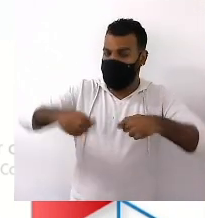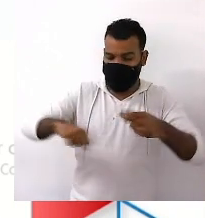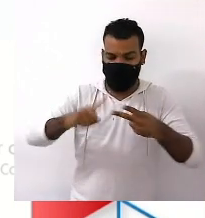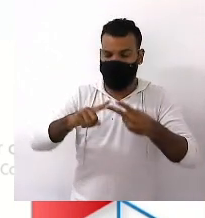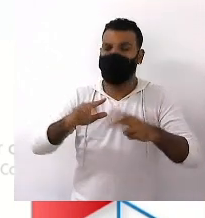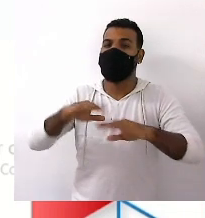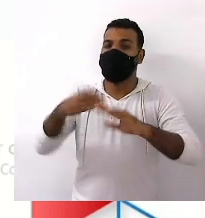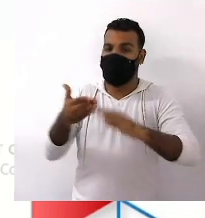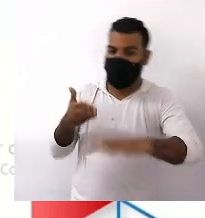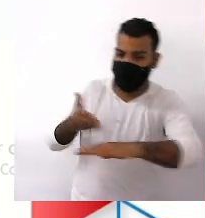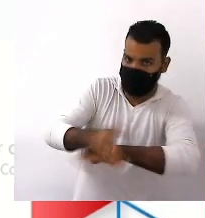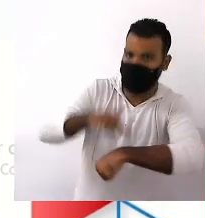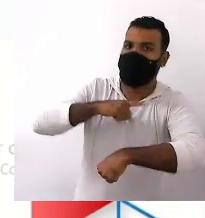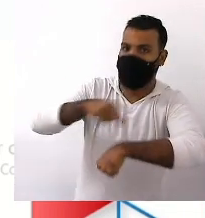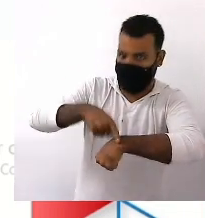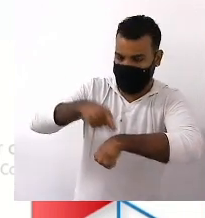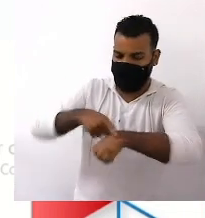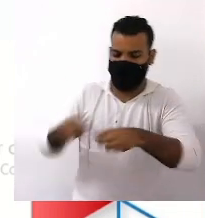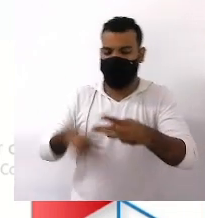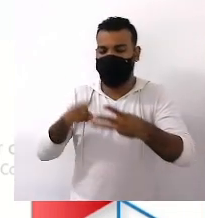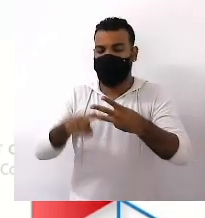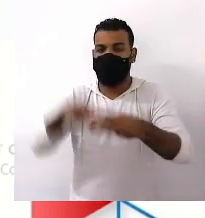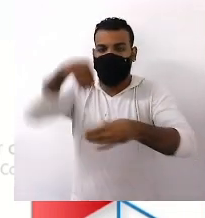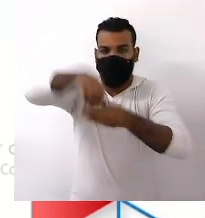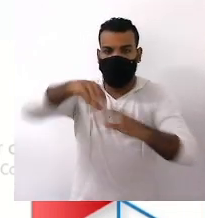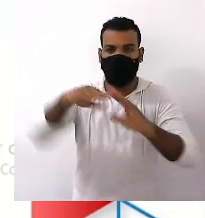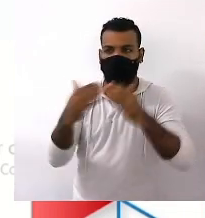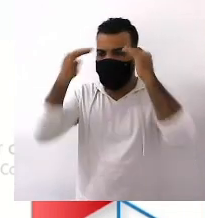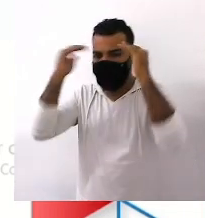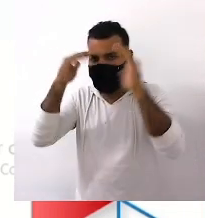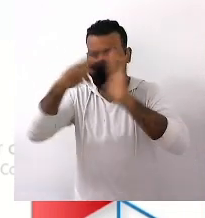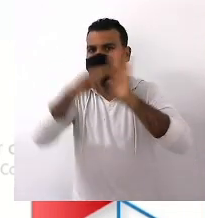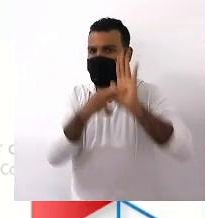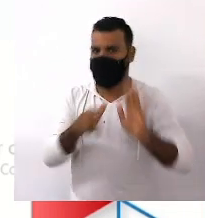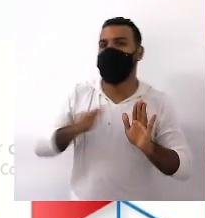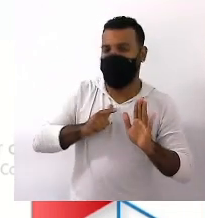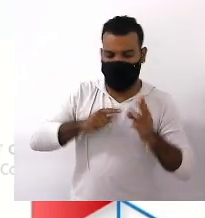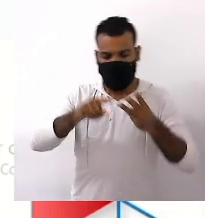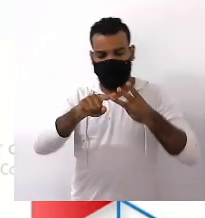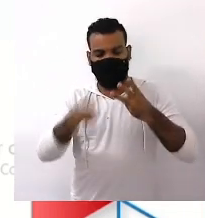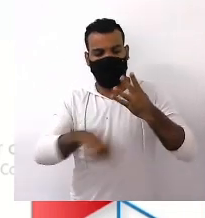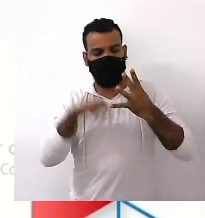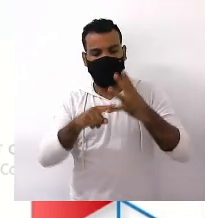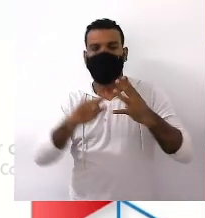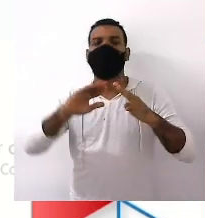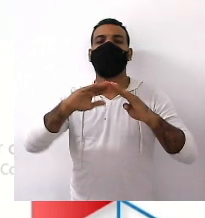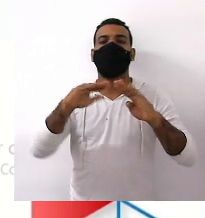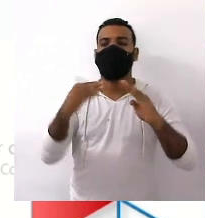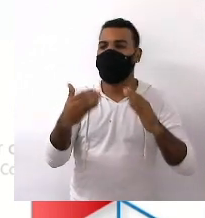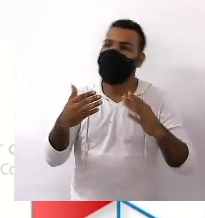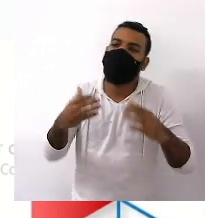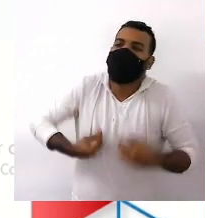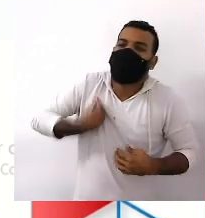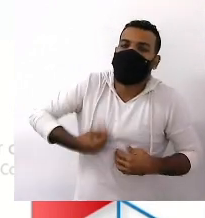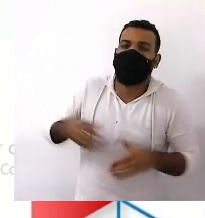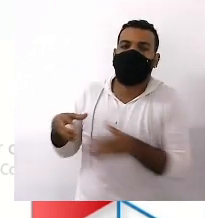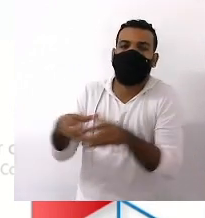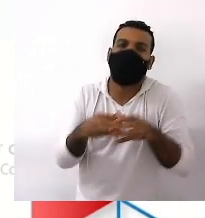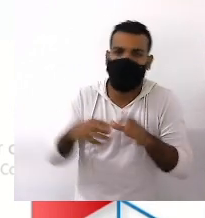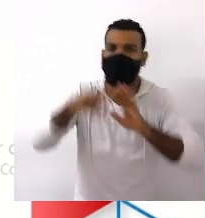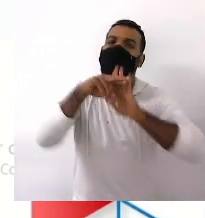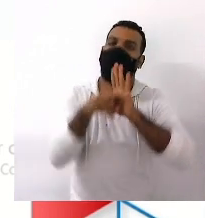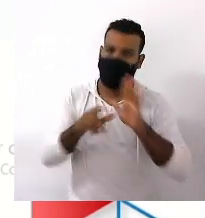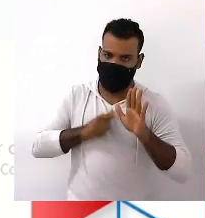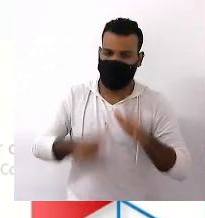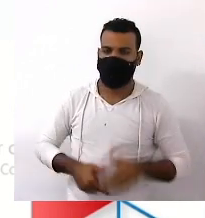na escola Você tem regras de convivência dentro da escola Você tem regras de convivência dentro do coletivo Você tem regras de convivência em